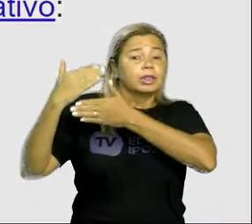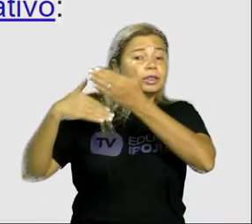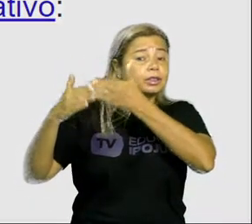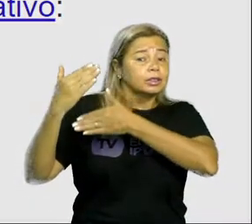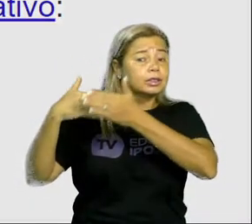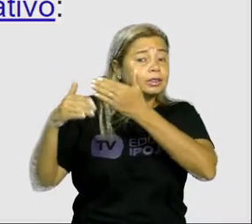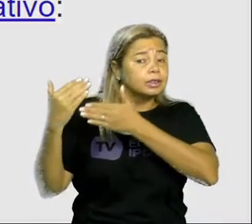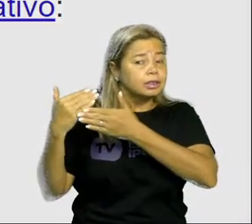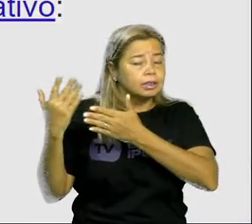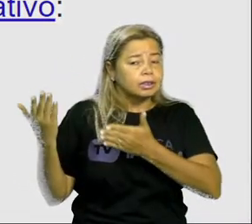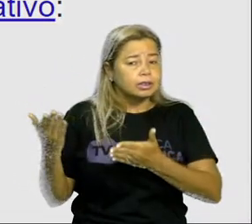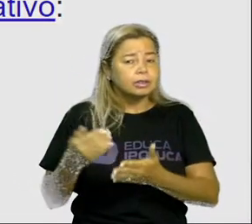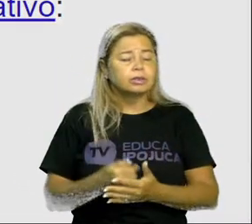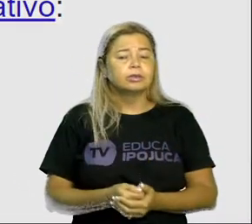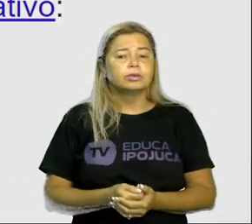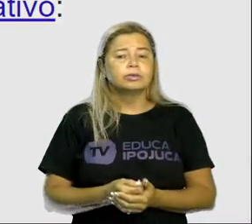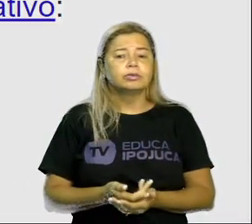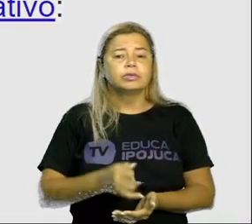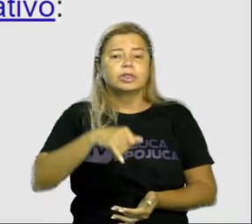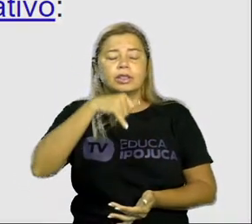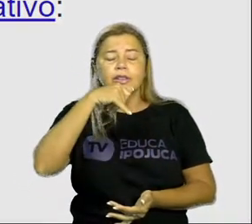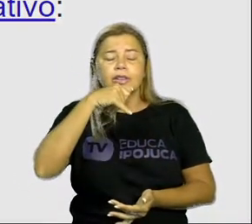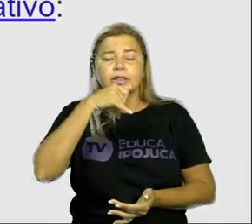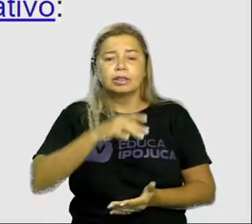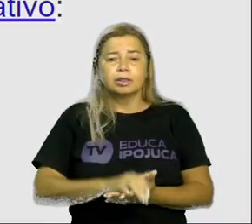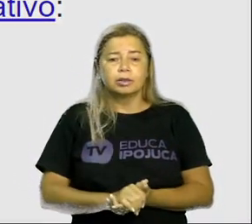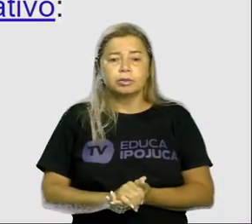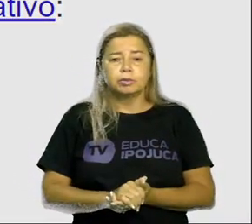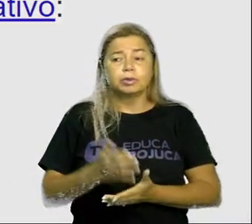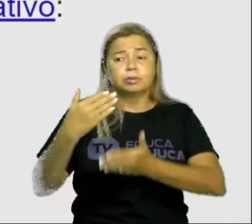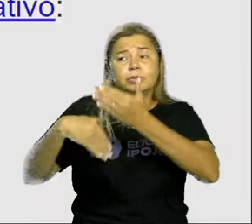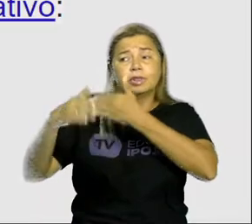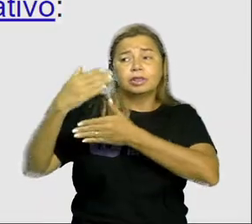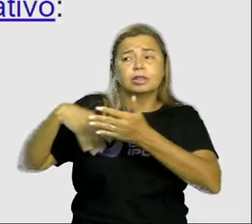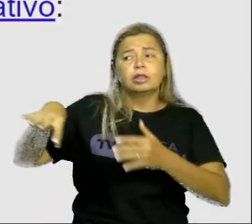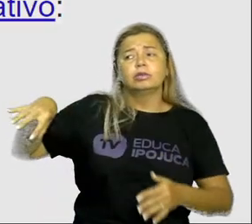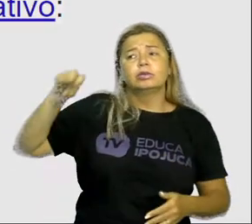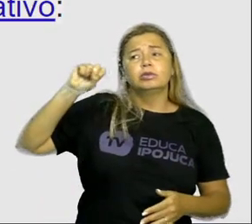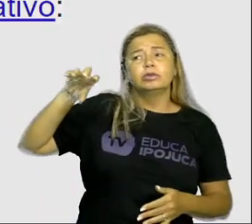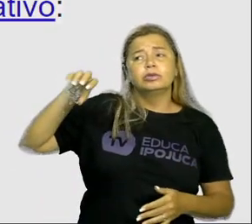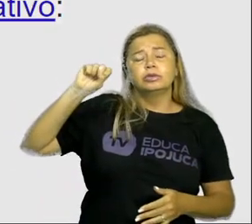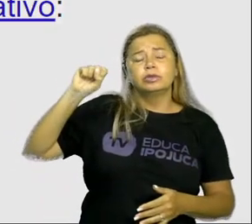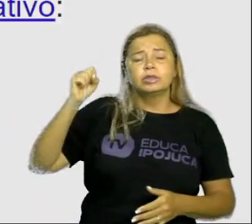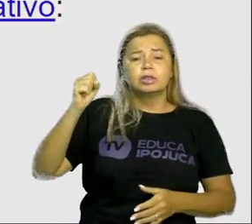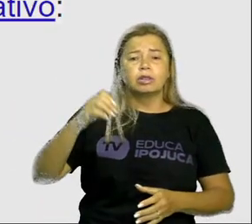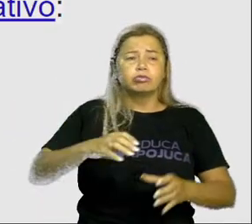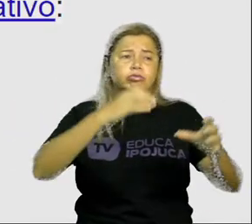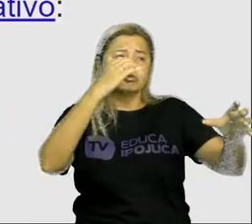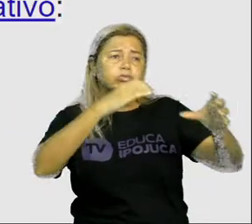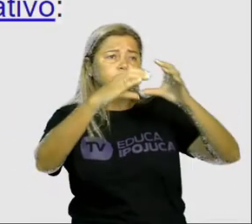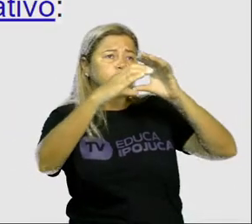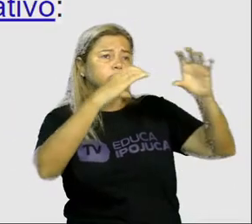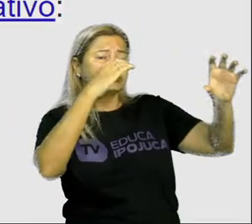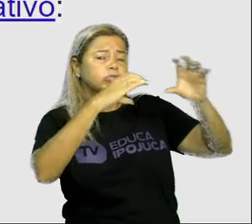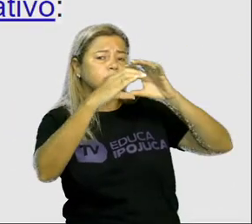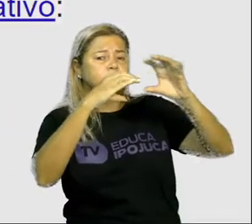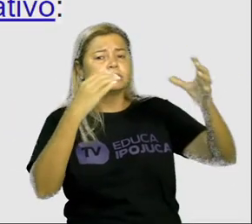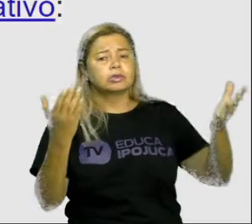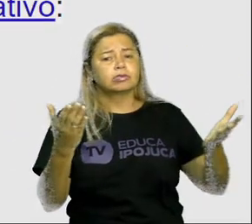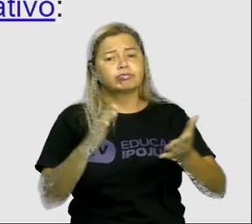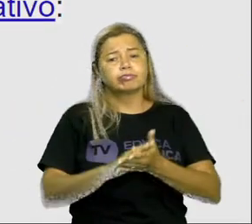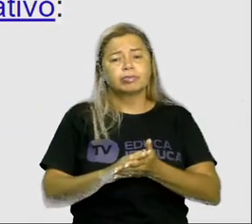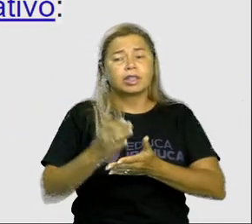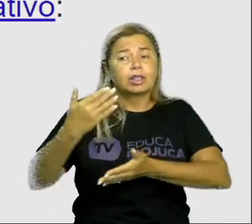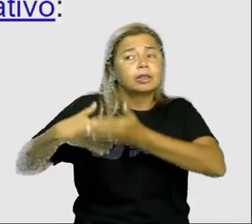indicativo A gente tem Eu ouvia música Se eu ouvia Então a gente está se referindo ao